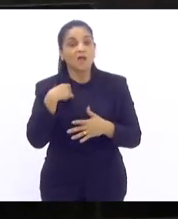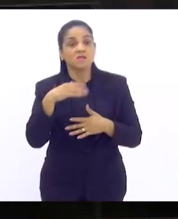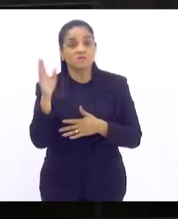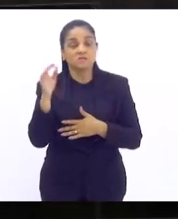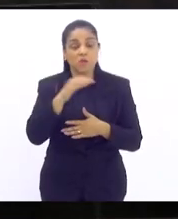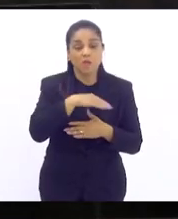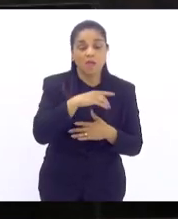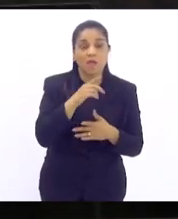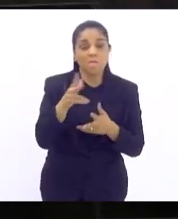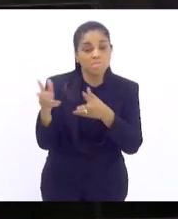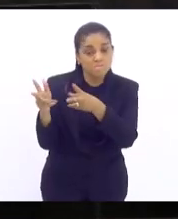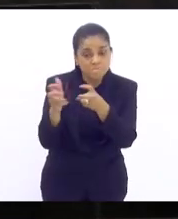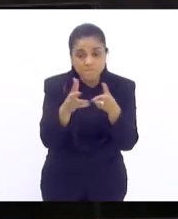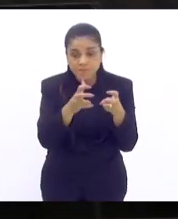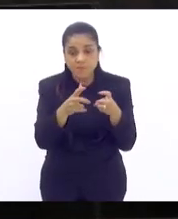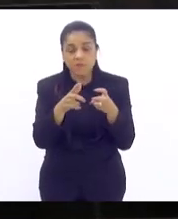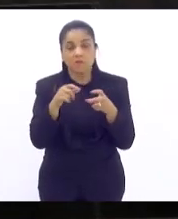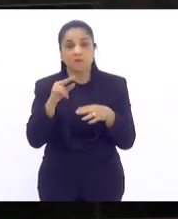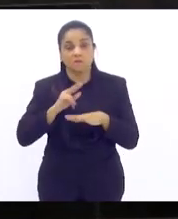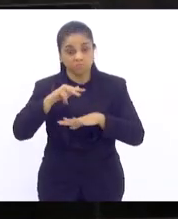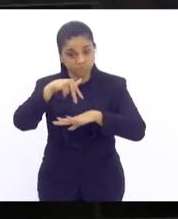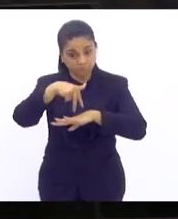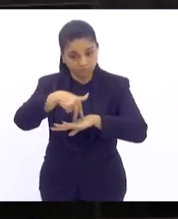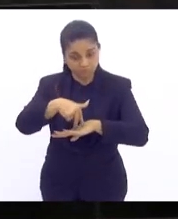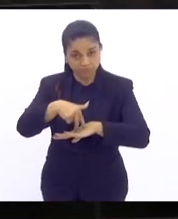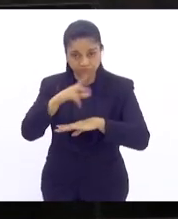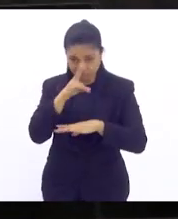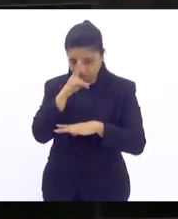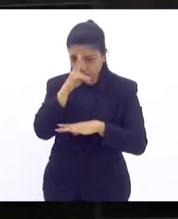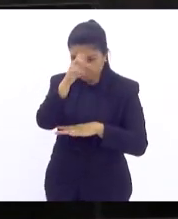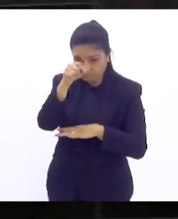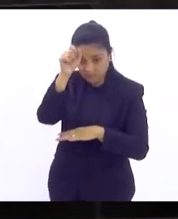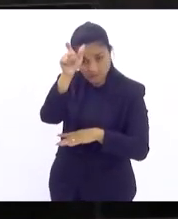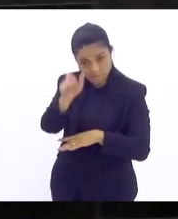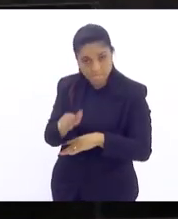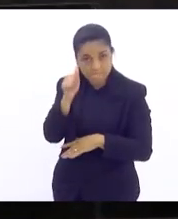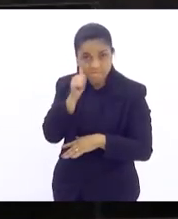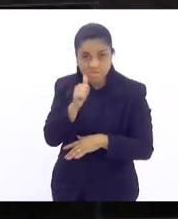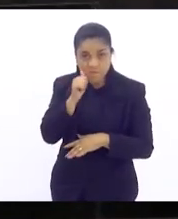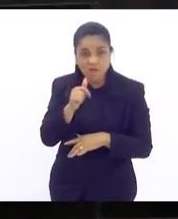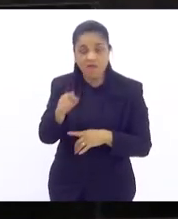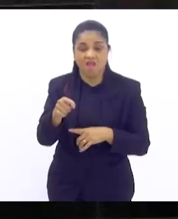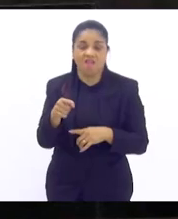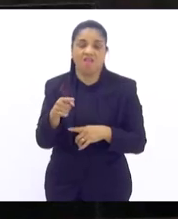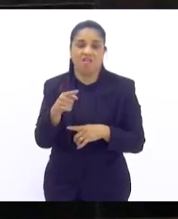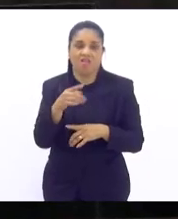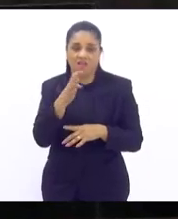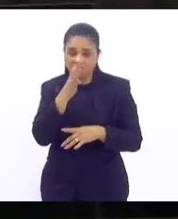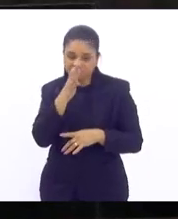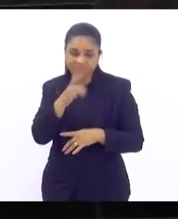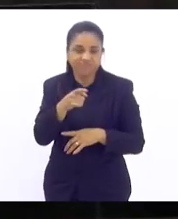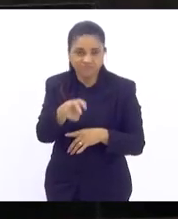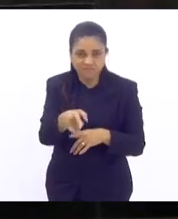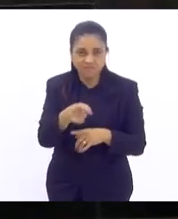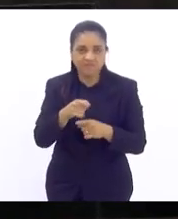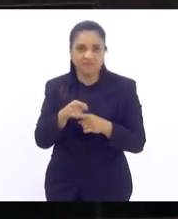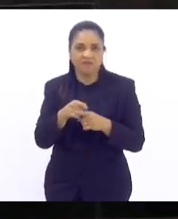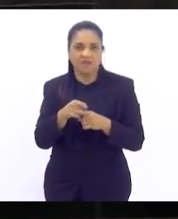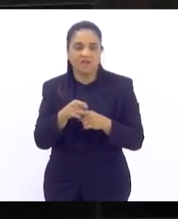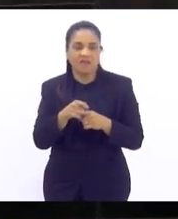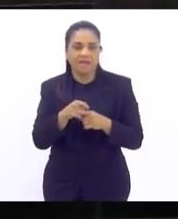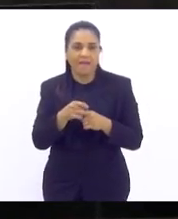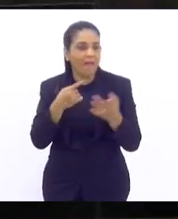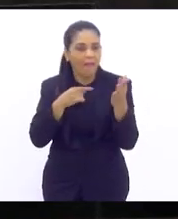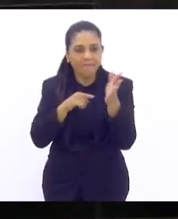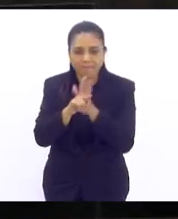potência dessas mulheres dentro do parlamento muitas vezes é questionada, é vilipendiada. Prova disso, senhora